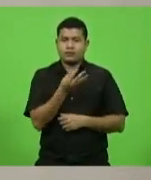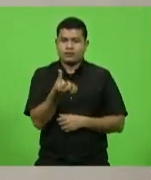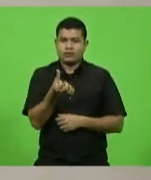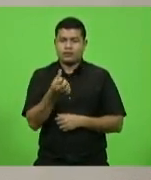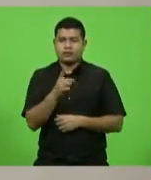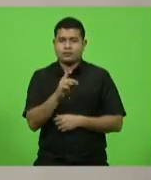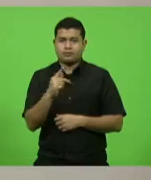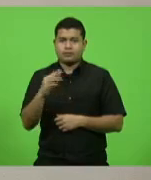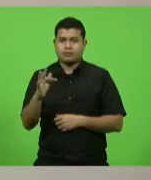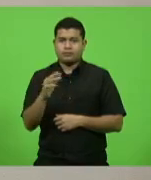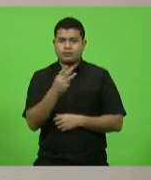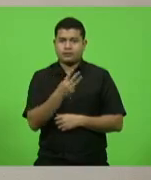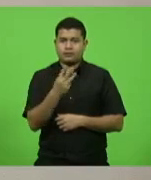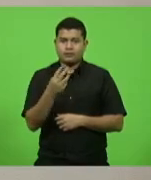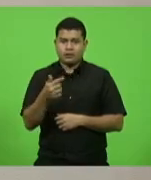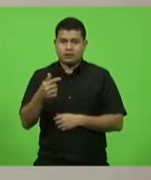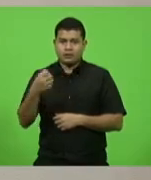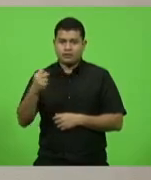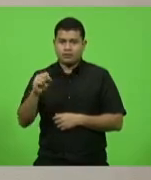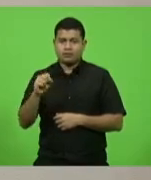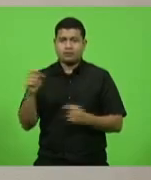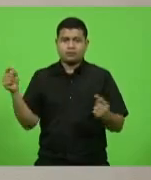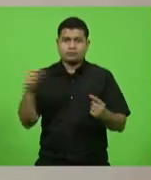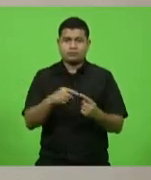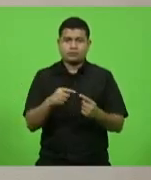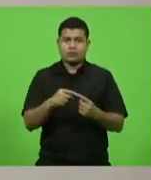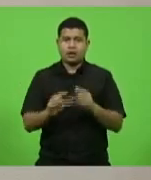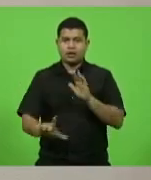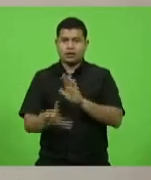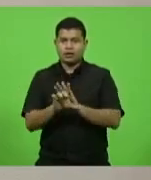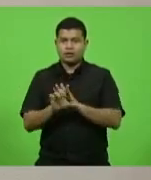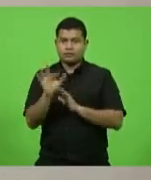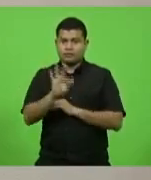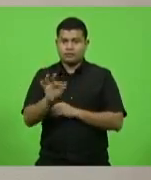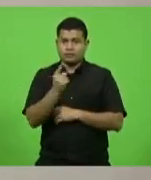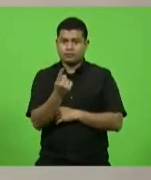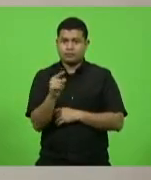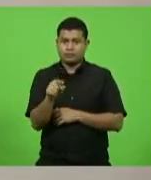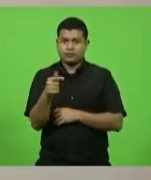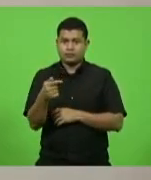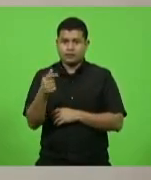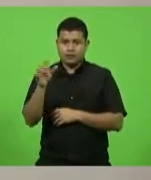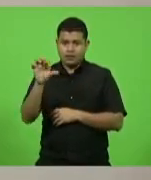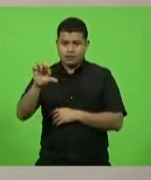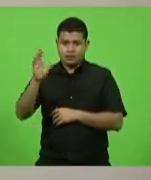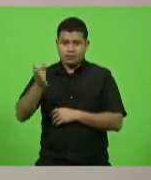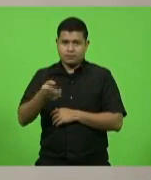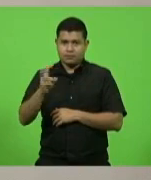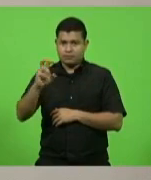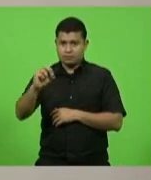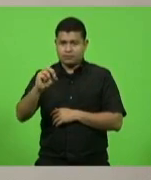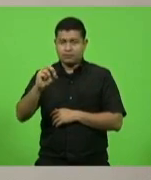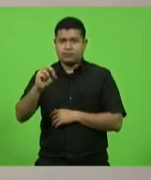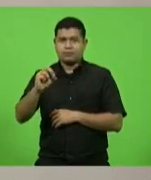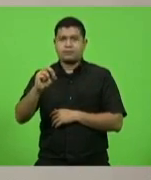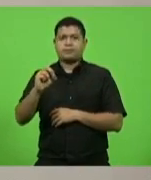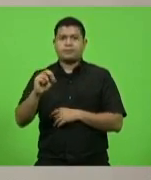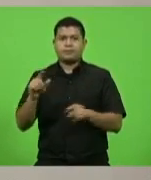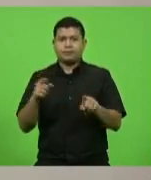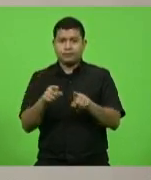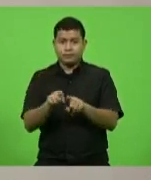378, quanto à aplicação da Lei Federal 1079, de 50. Considerando